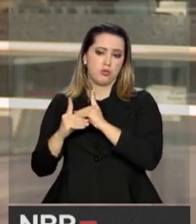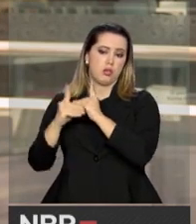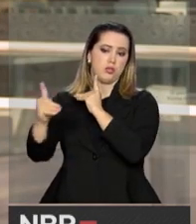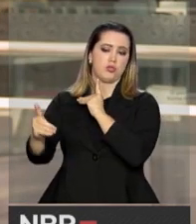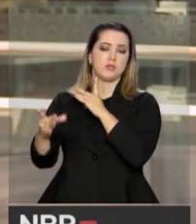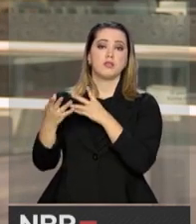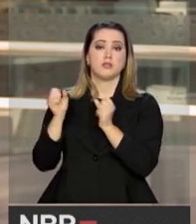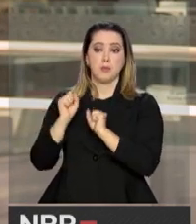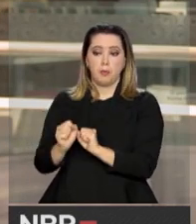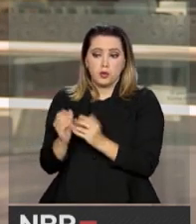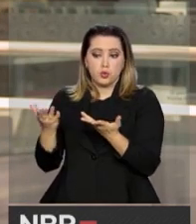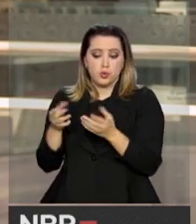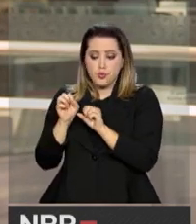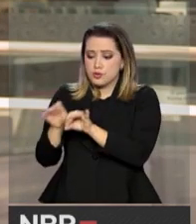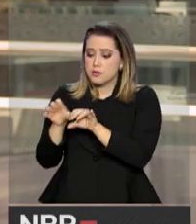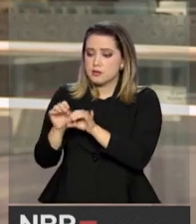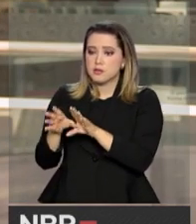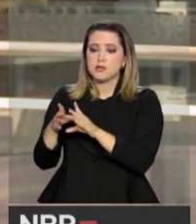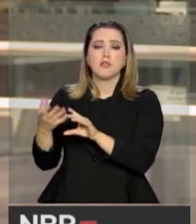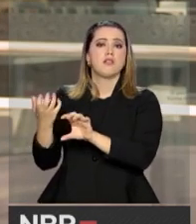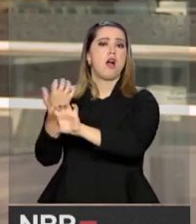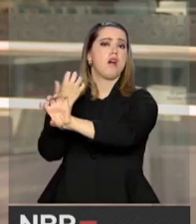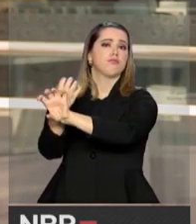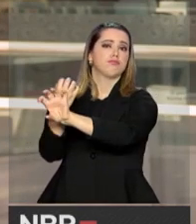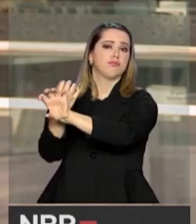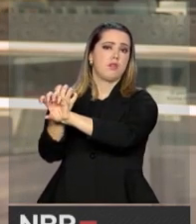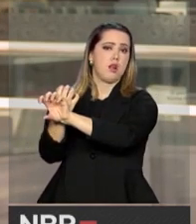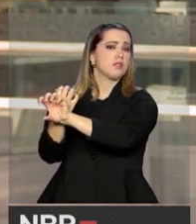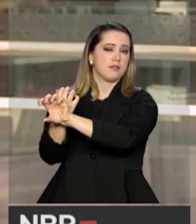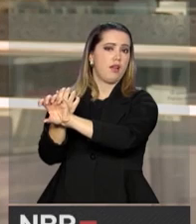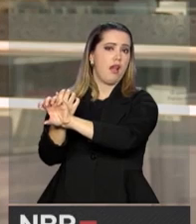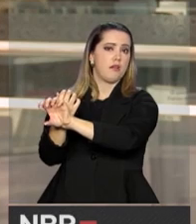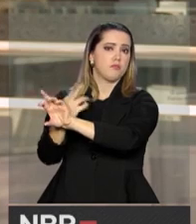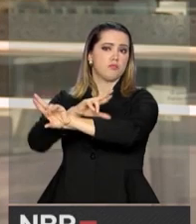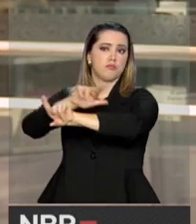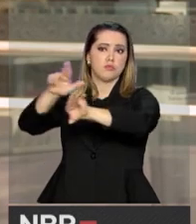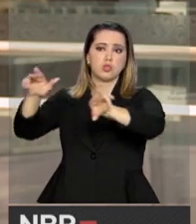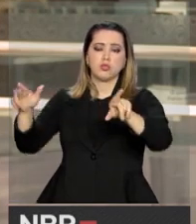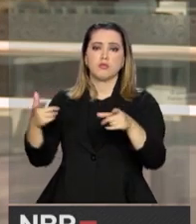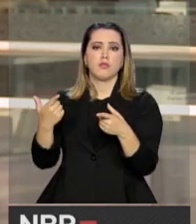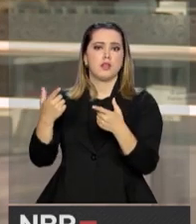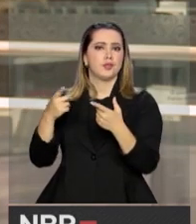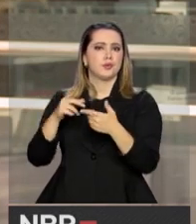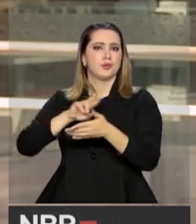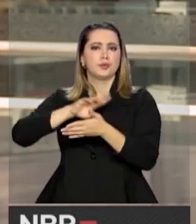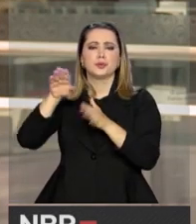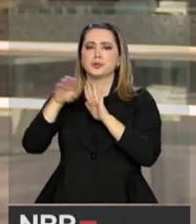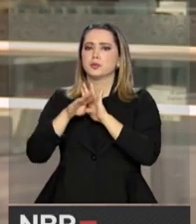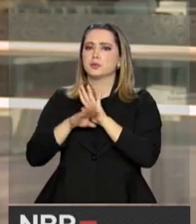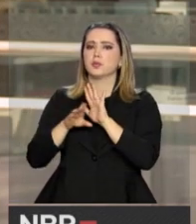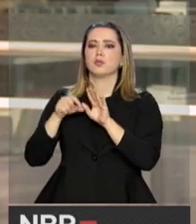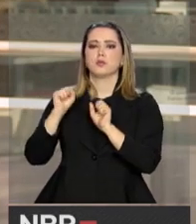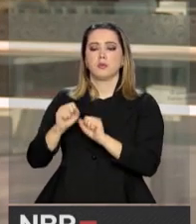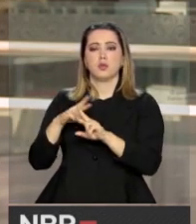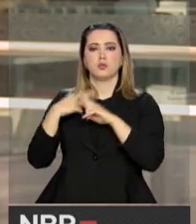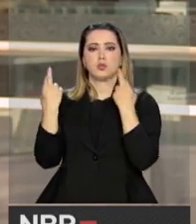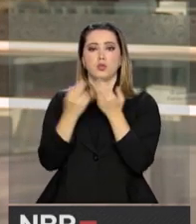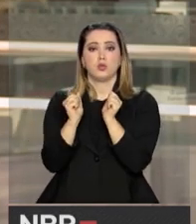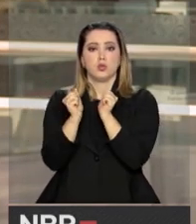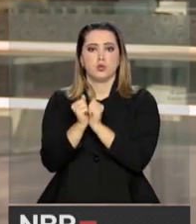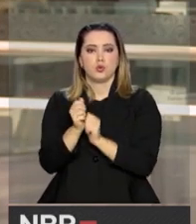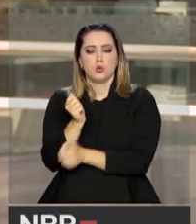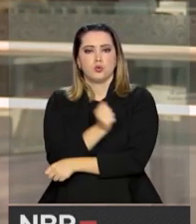orientação via Skype, via uma série de coisas onde você pode se reunir muito mais facilmente com o seu